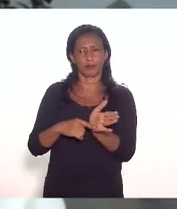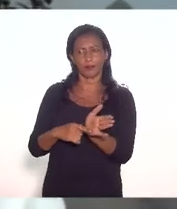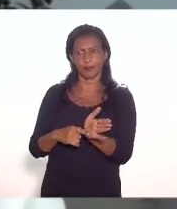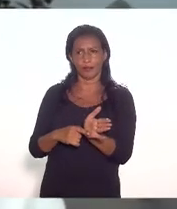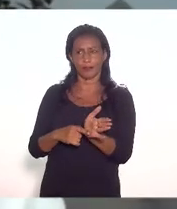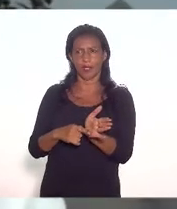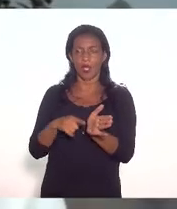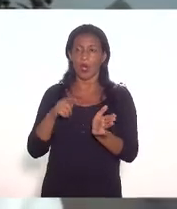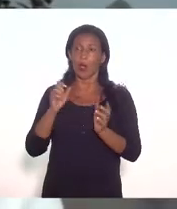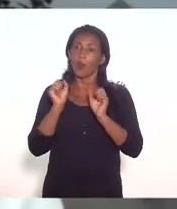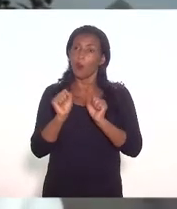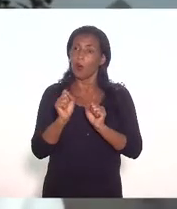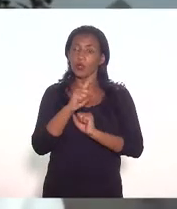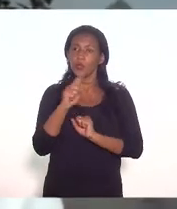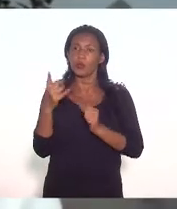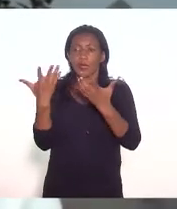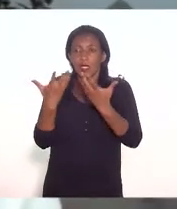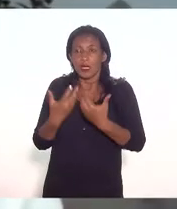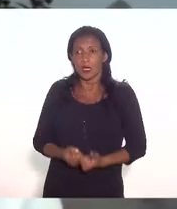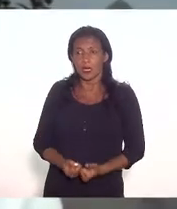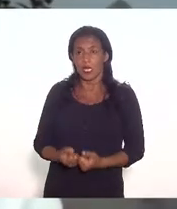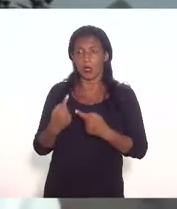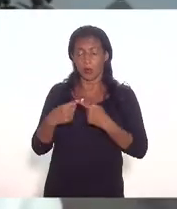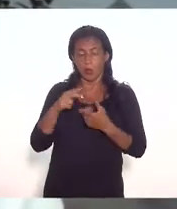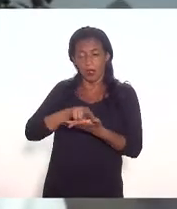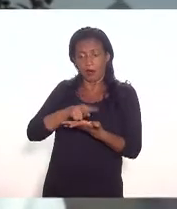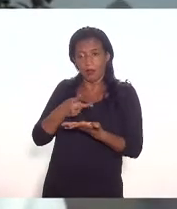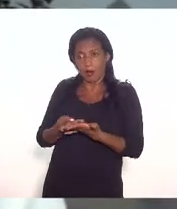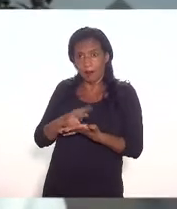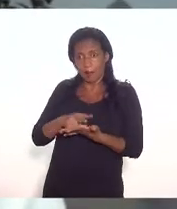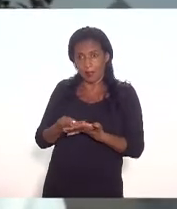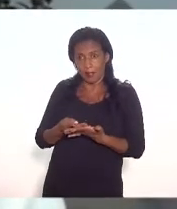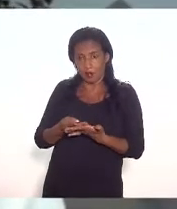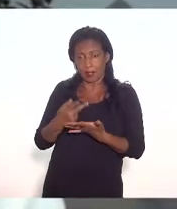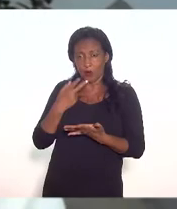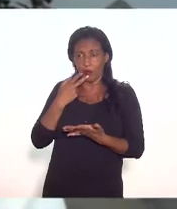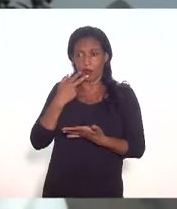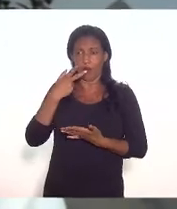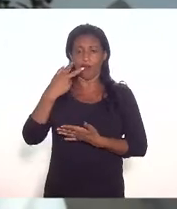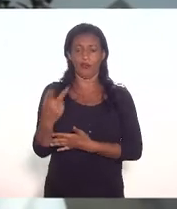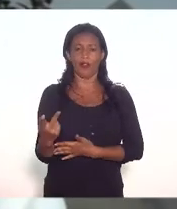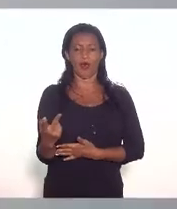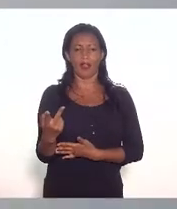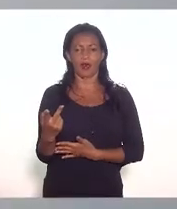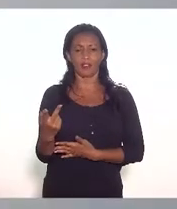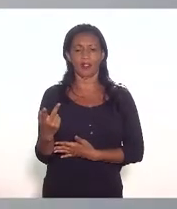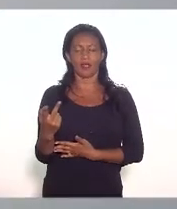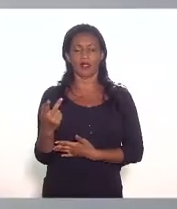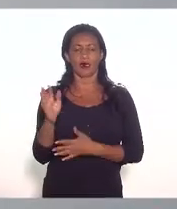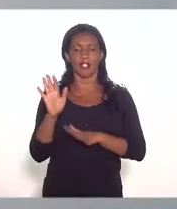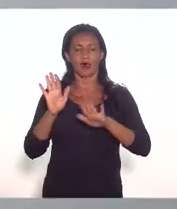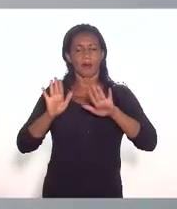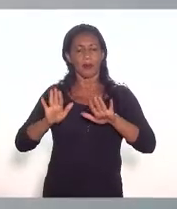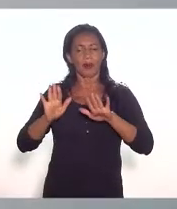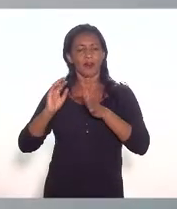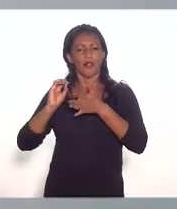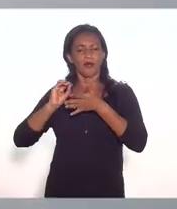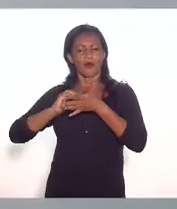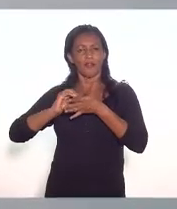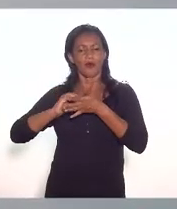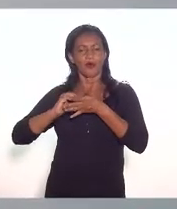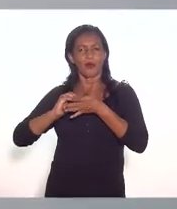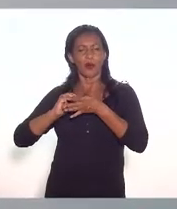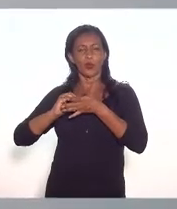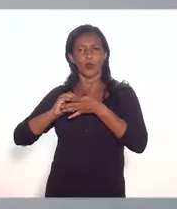ser atendido porque na interpretação que foi dada naquele momento o aeroporto de Cabo Frio não se enquadra como um